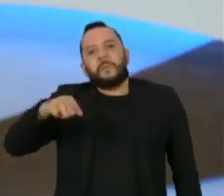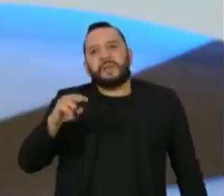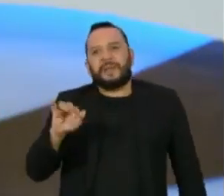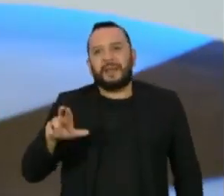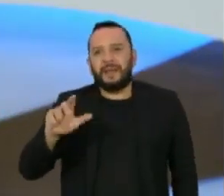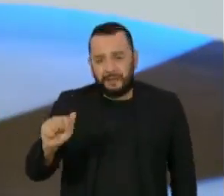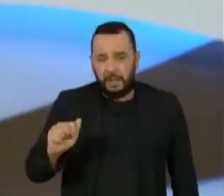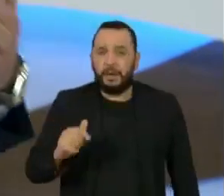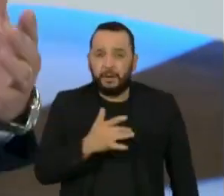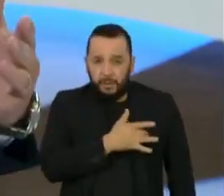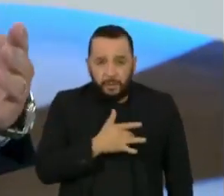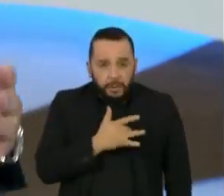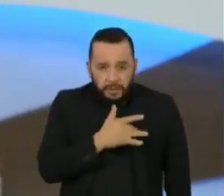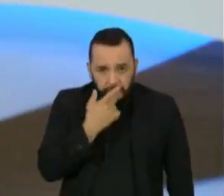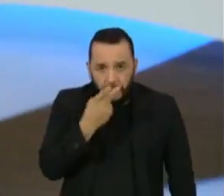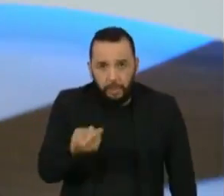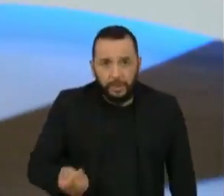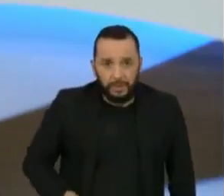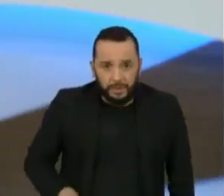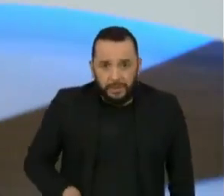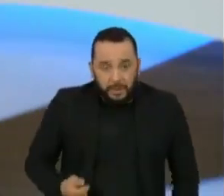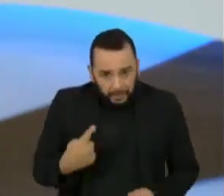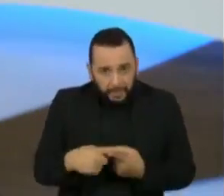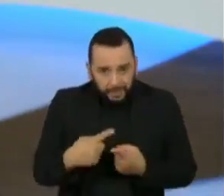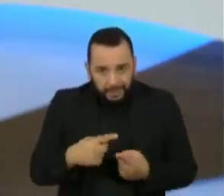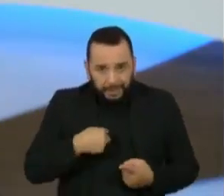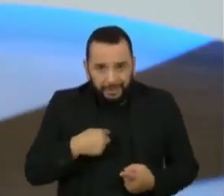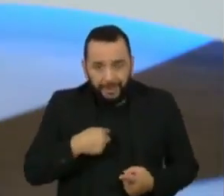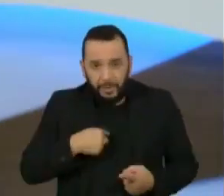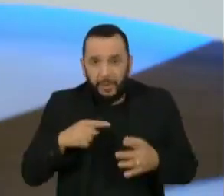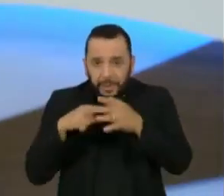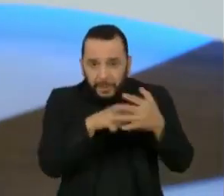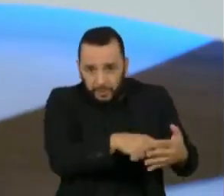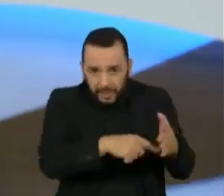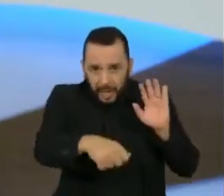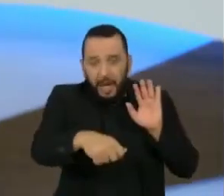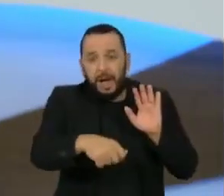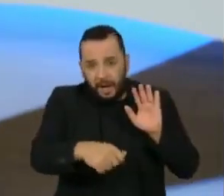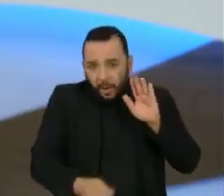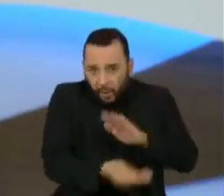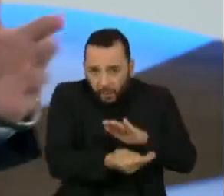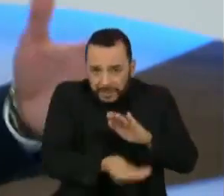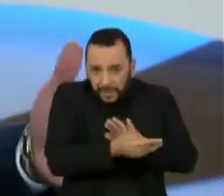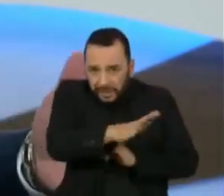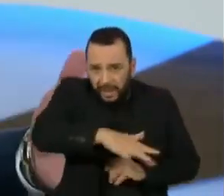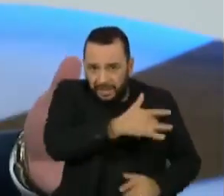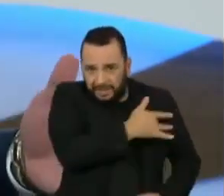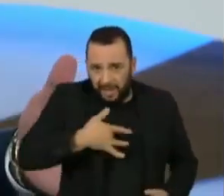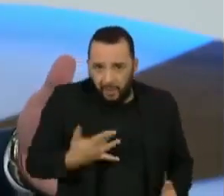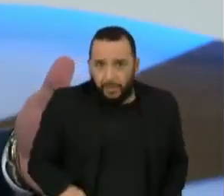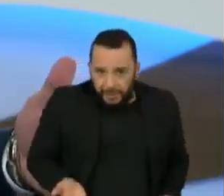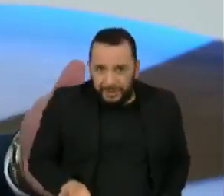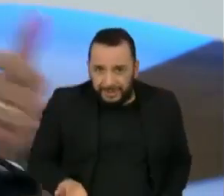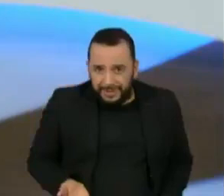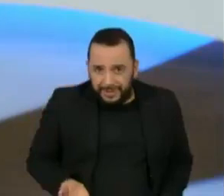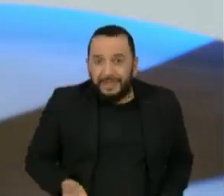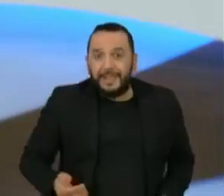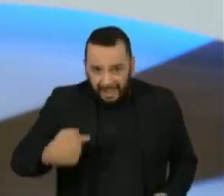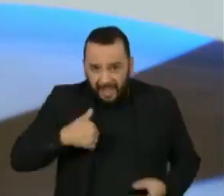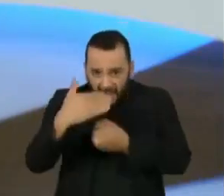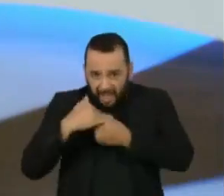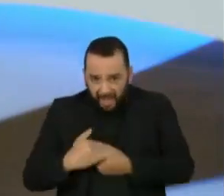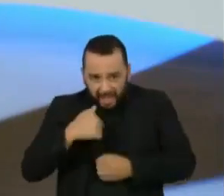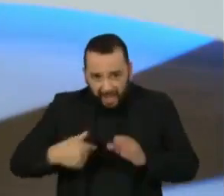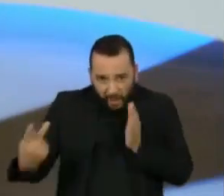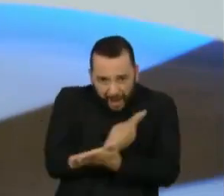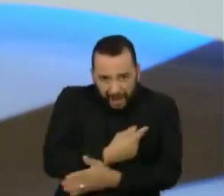de certa forma, dando a entender de que denunciar corrupção, na saúde, na vacina, com tantas vidas perdidas, fomos nós